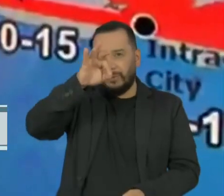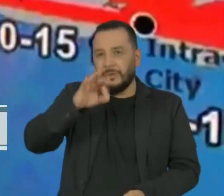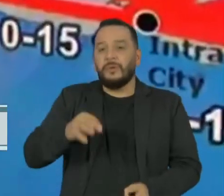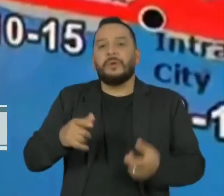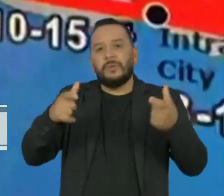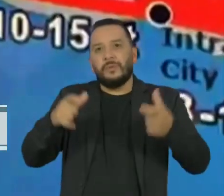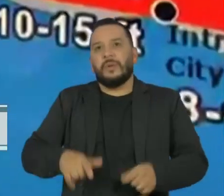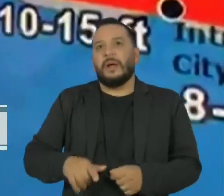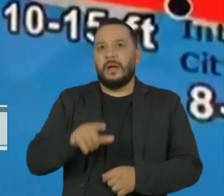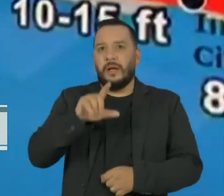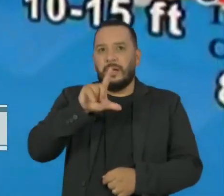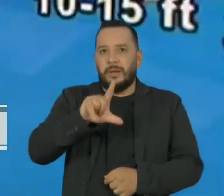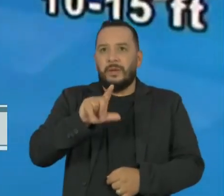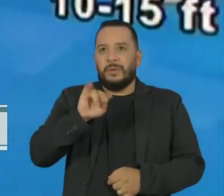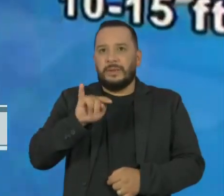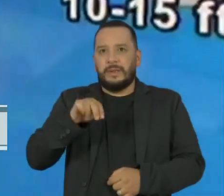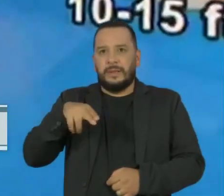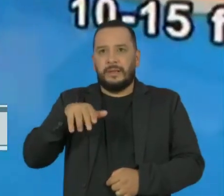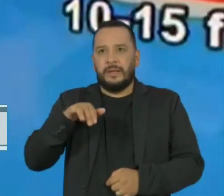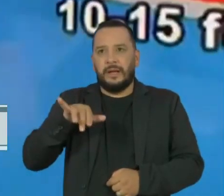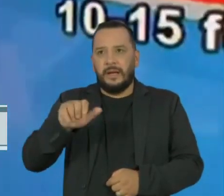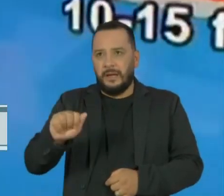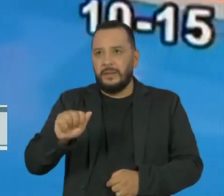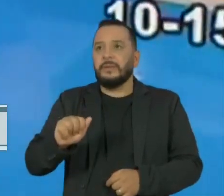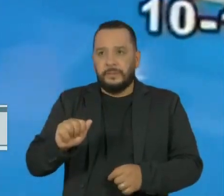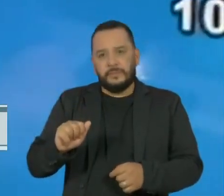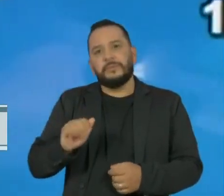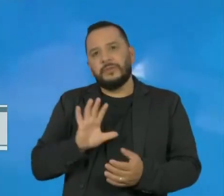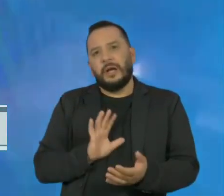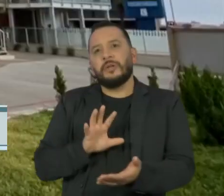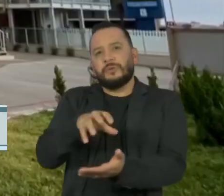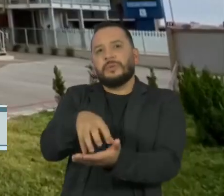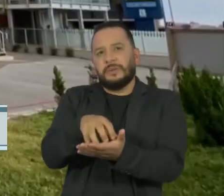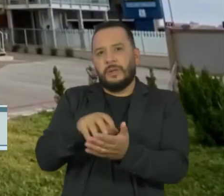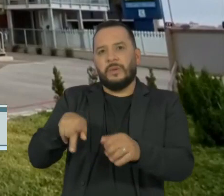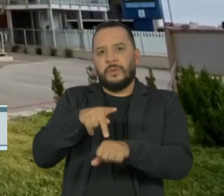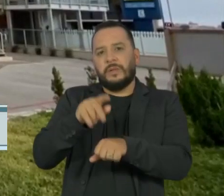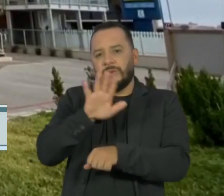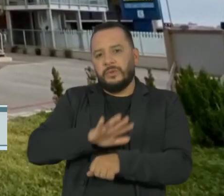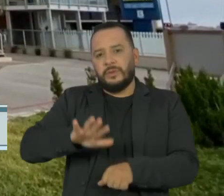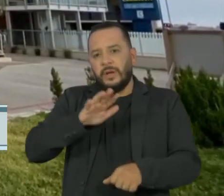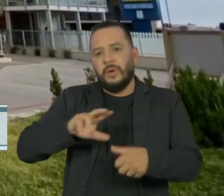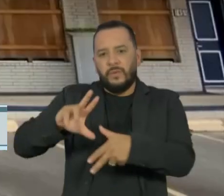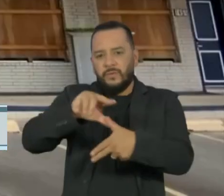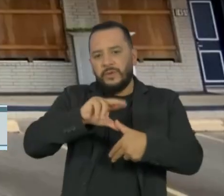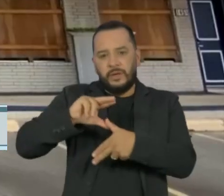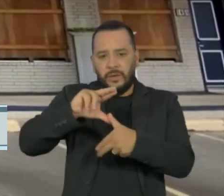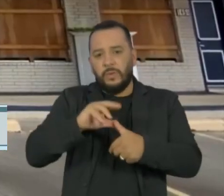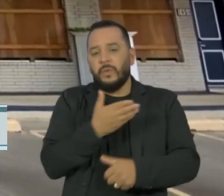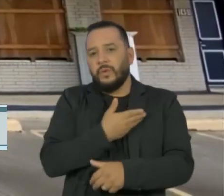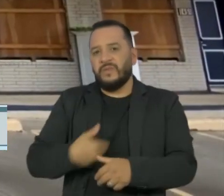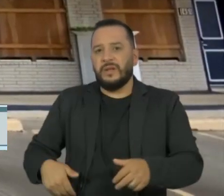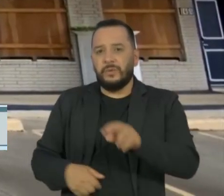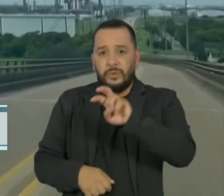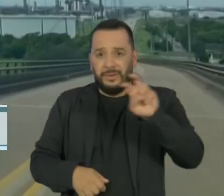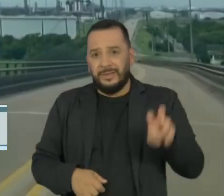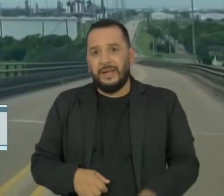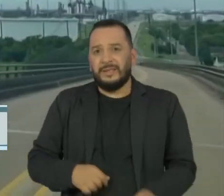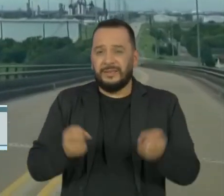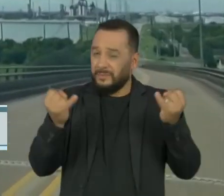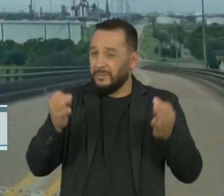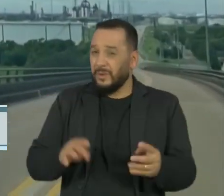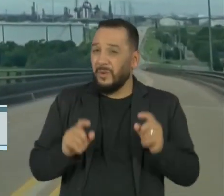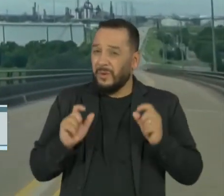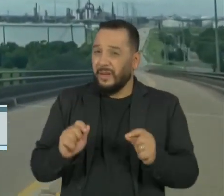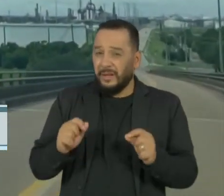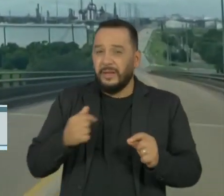Louisiana, segundo o Centro Nacional de Furacões. O governador do Texas disse que a Guarda Nacional do seu estado